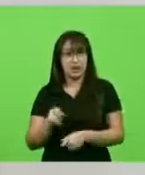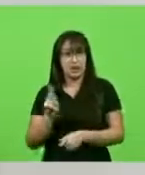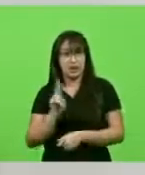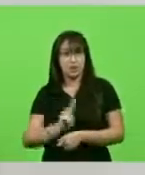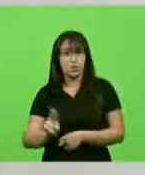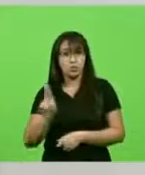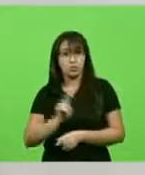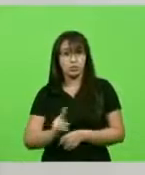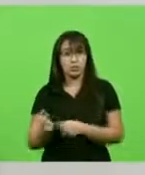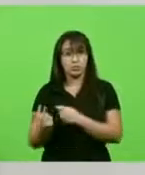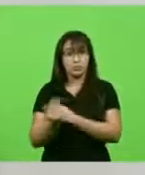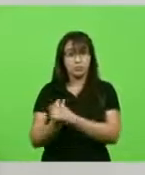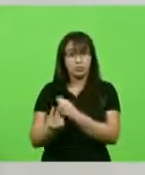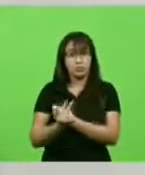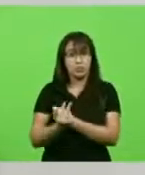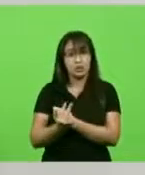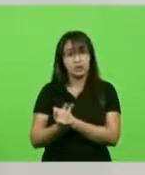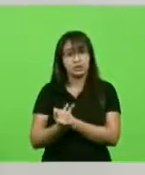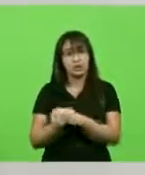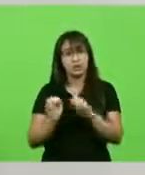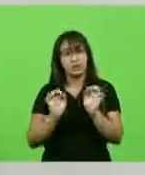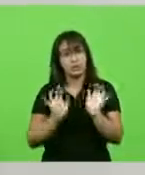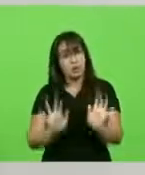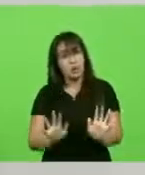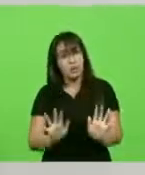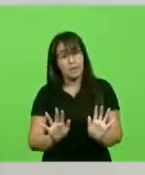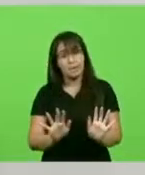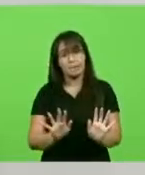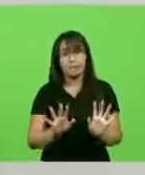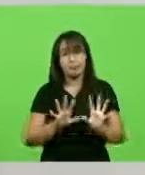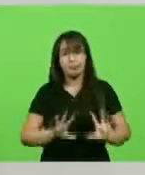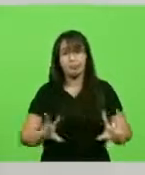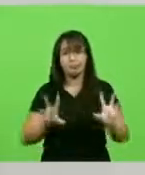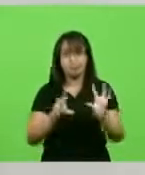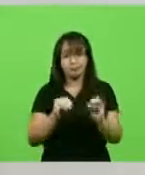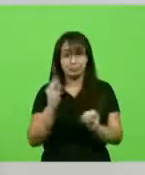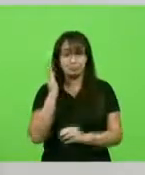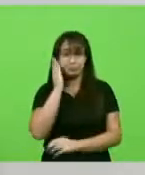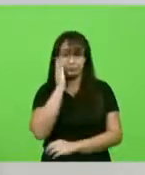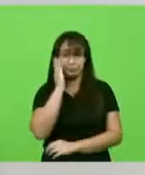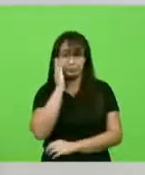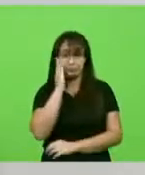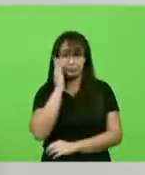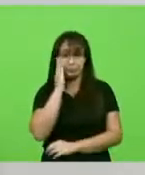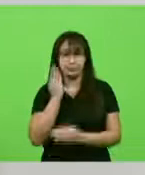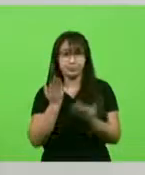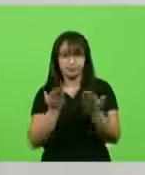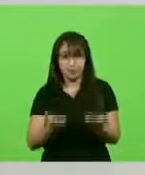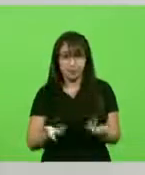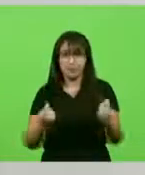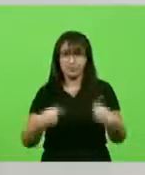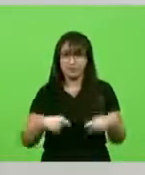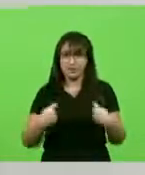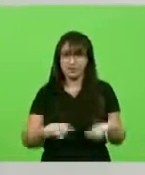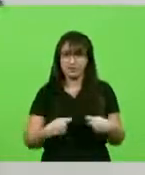nos proteger. No entanto, todos nós sabemos que ela ainda vai levar